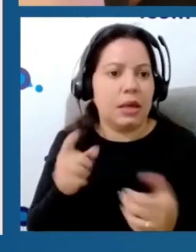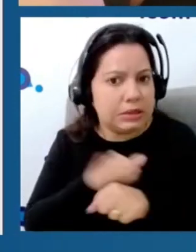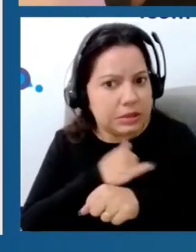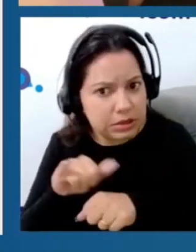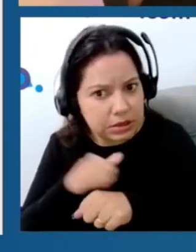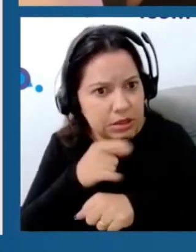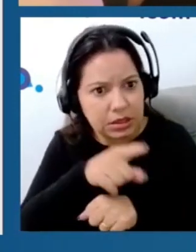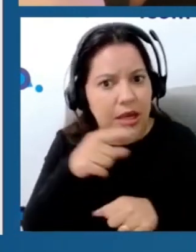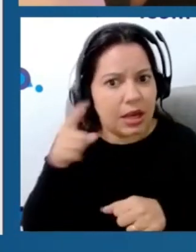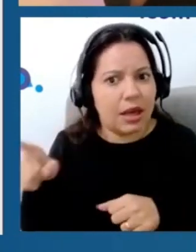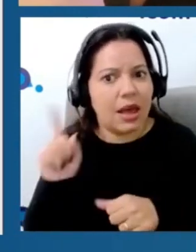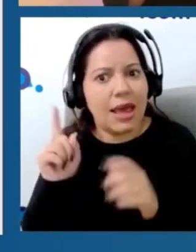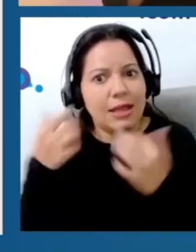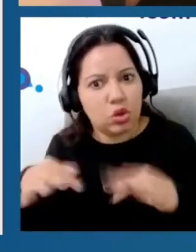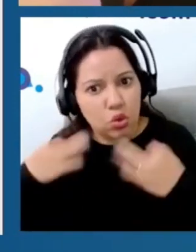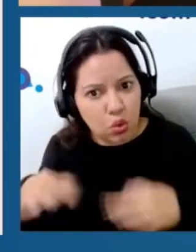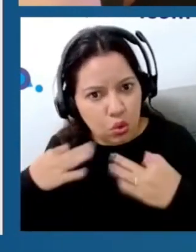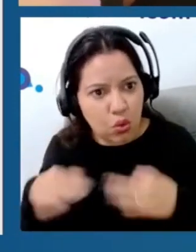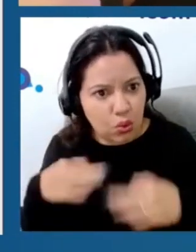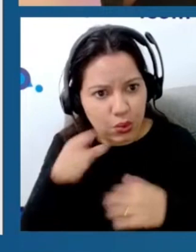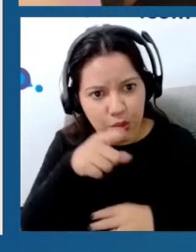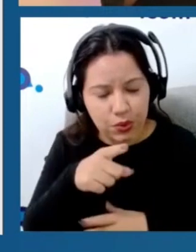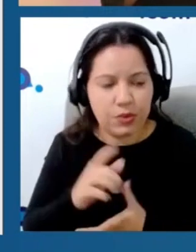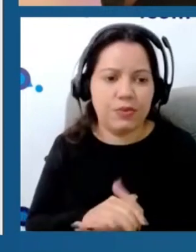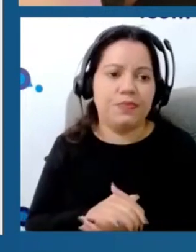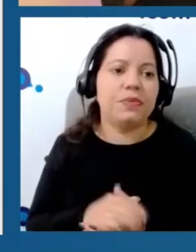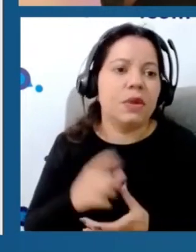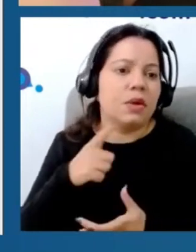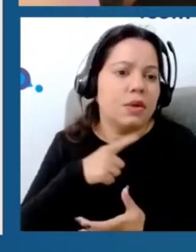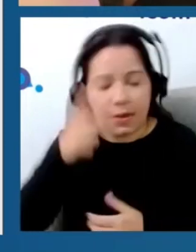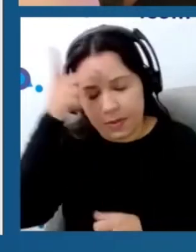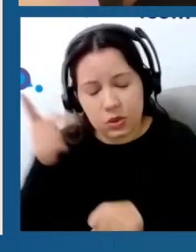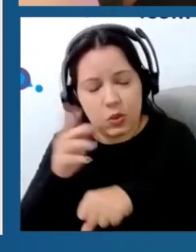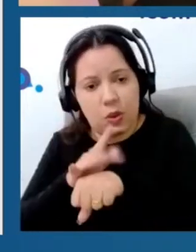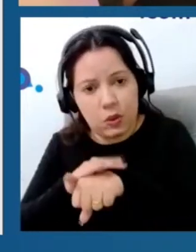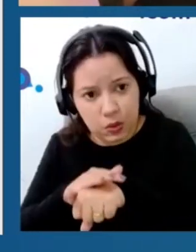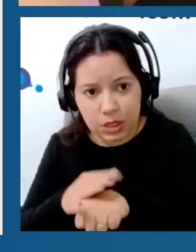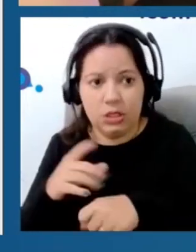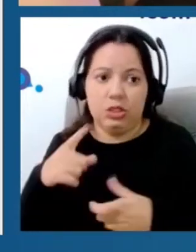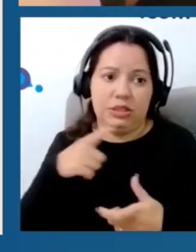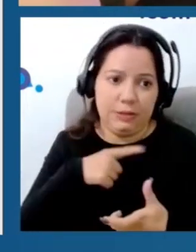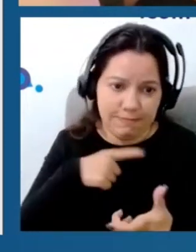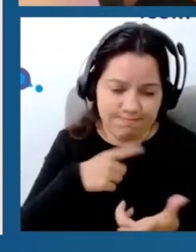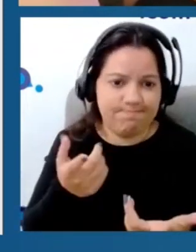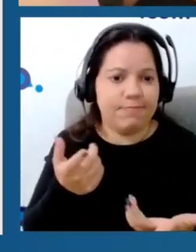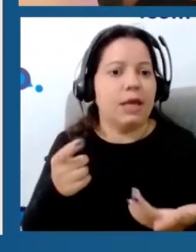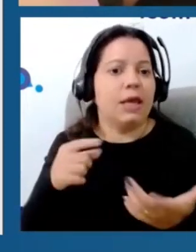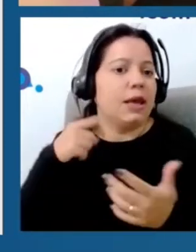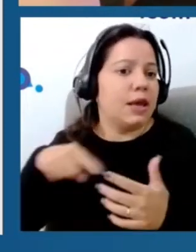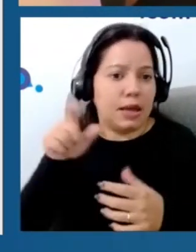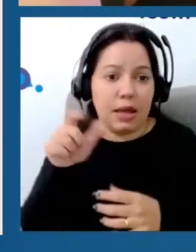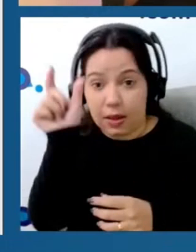de dor, não mecanismo de ação da intervenção, quando eu tenho pacientes que têm ambas as formas de sensibilização, tanto periférica quanto